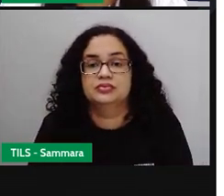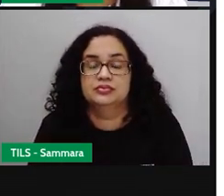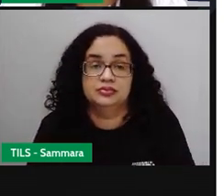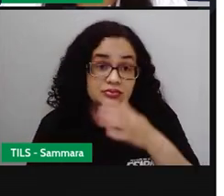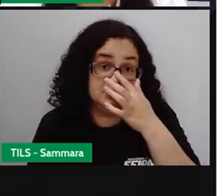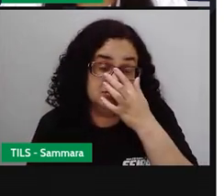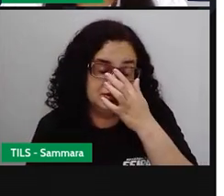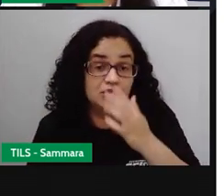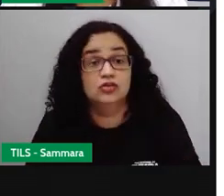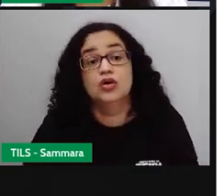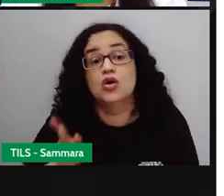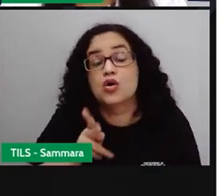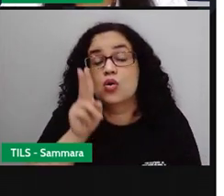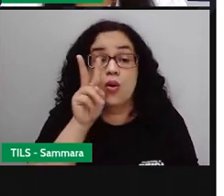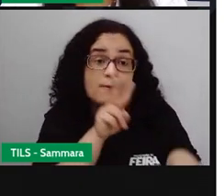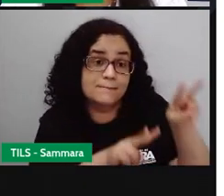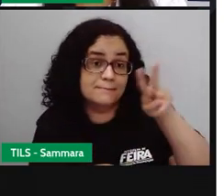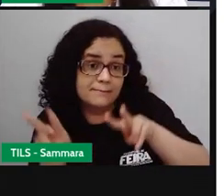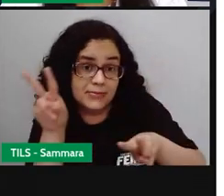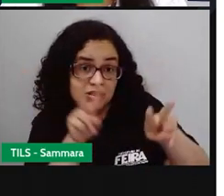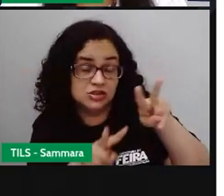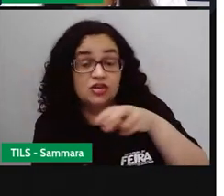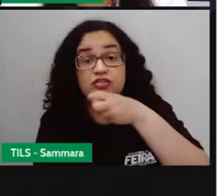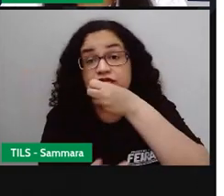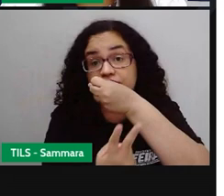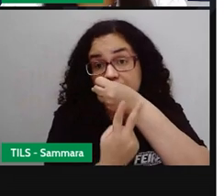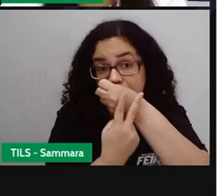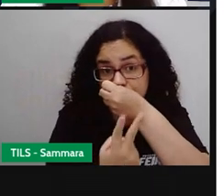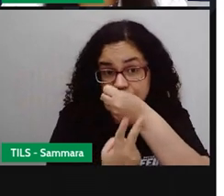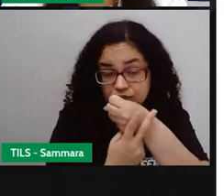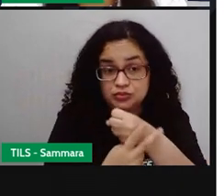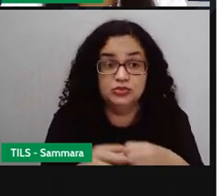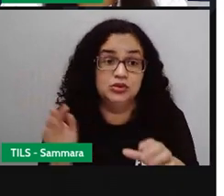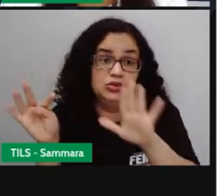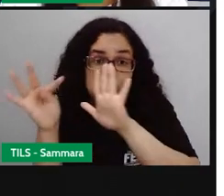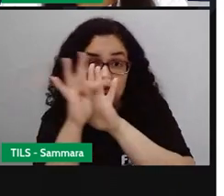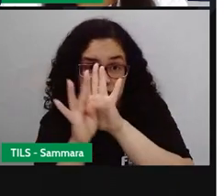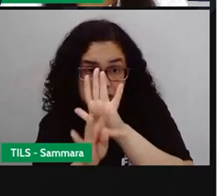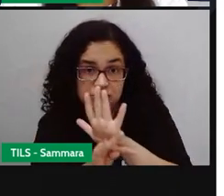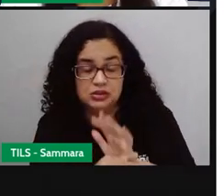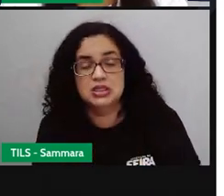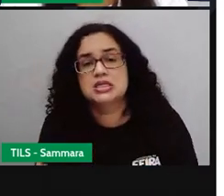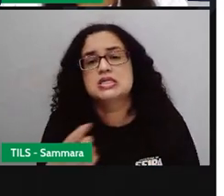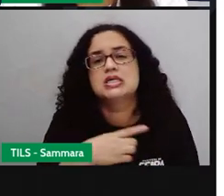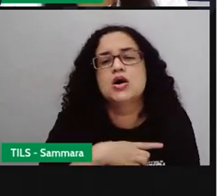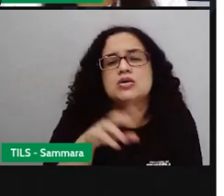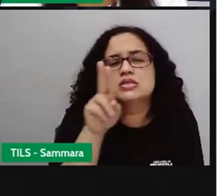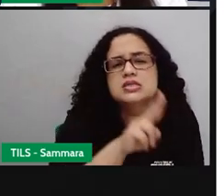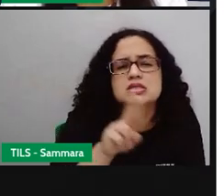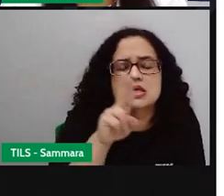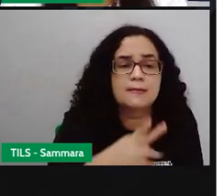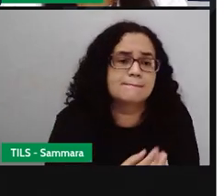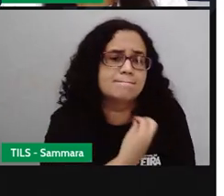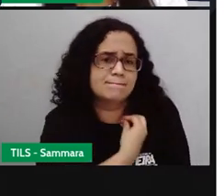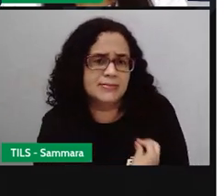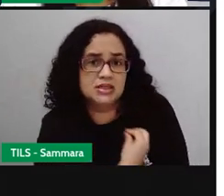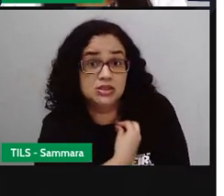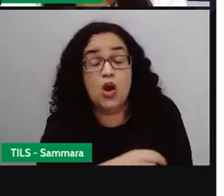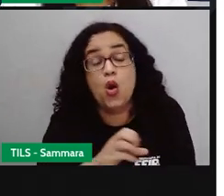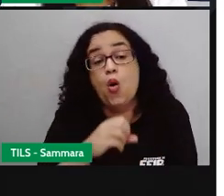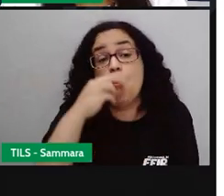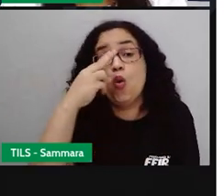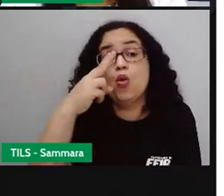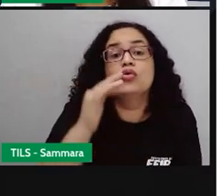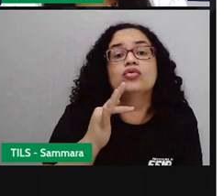Vamos continuar, então, observando aí os verbos no texto. Se tivesse usado o presente ou o